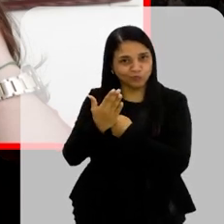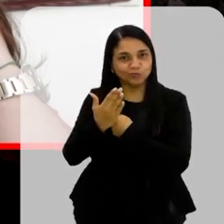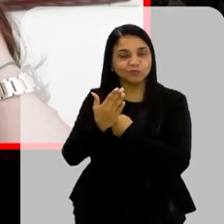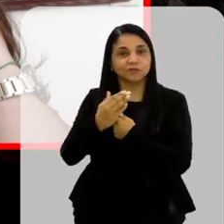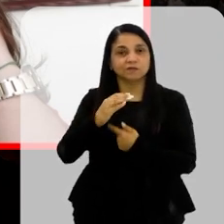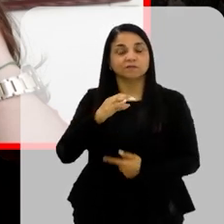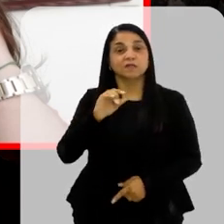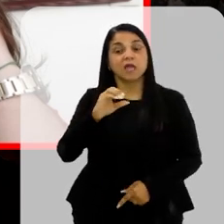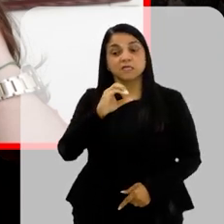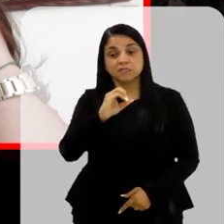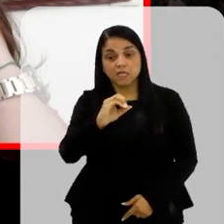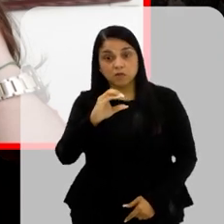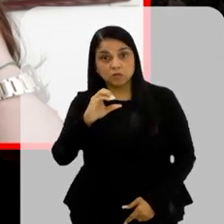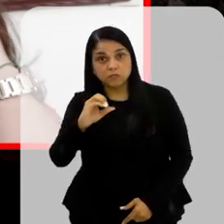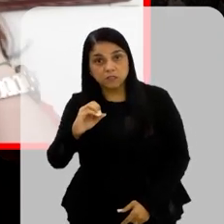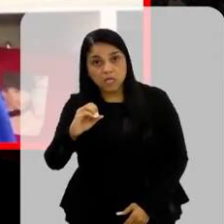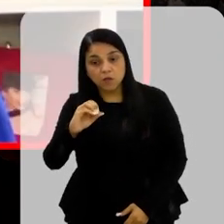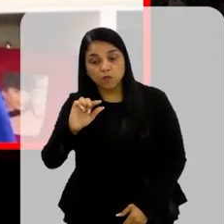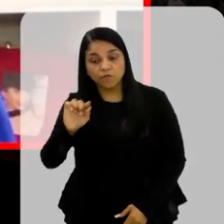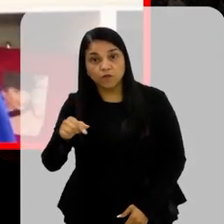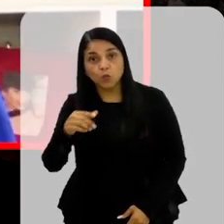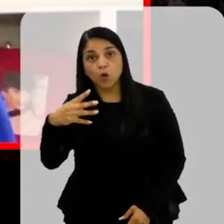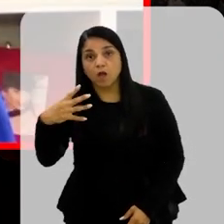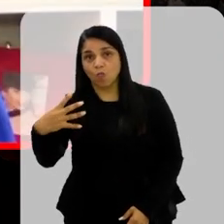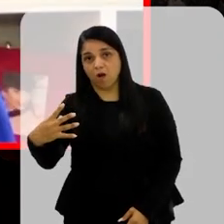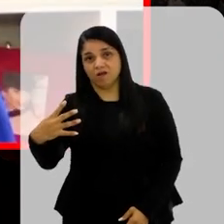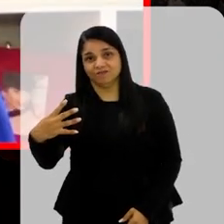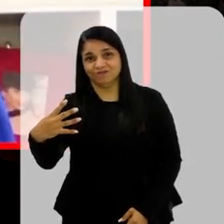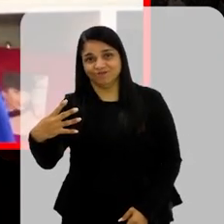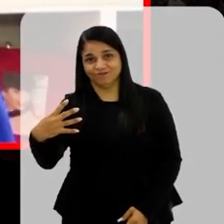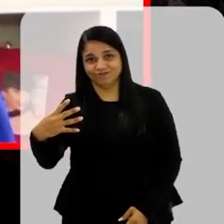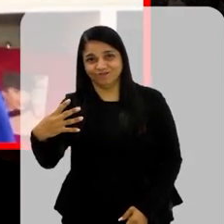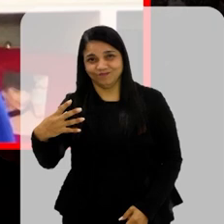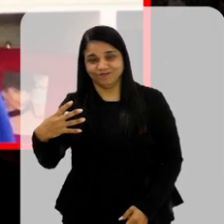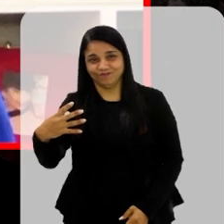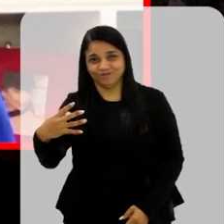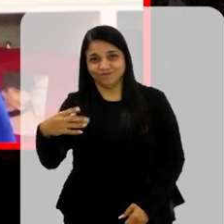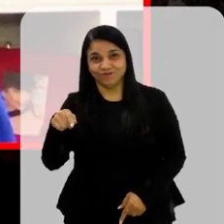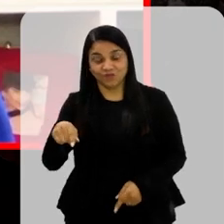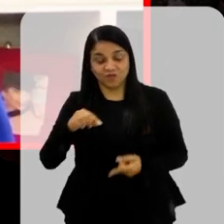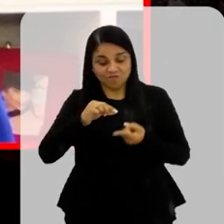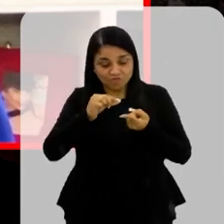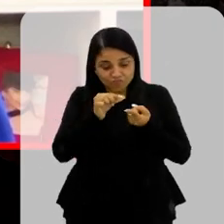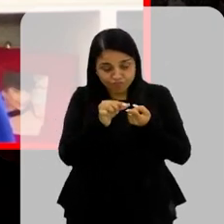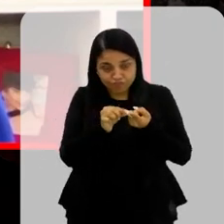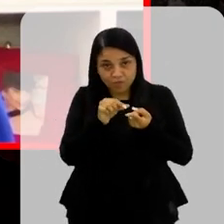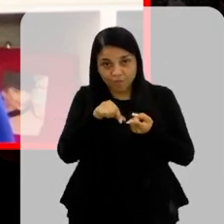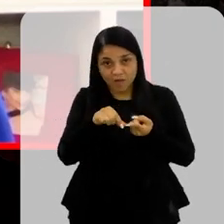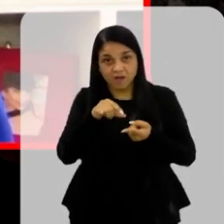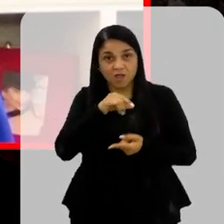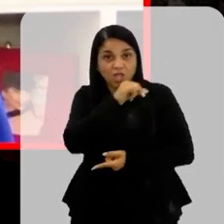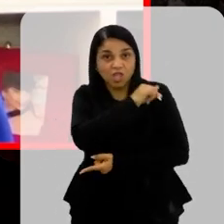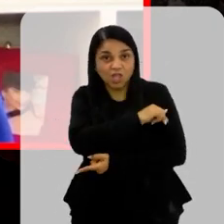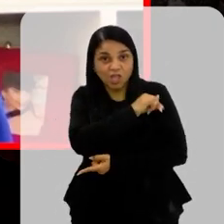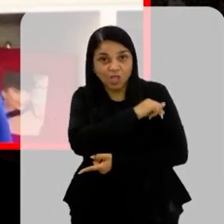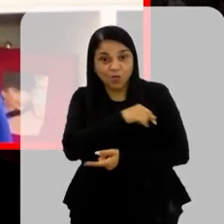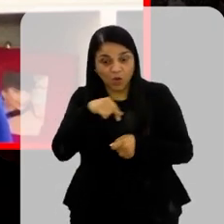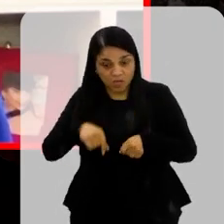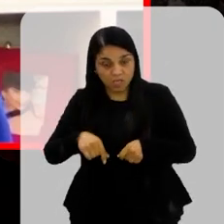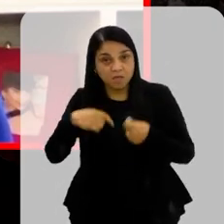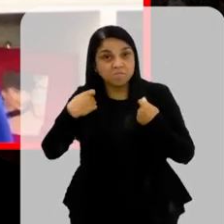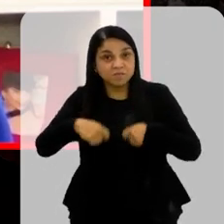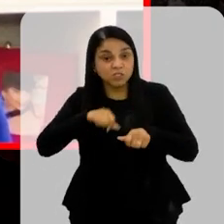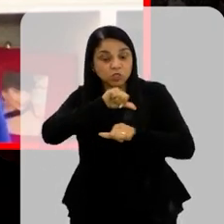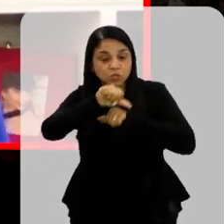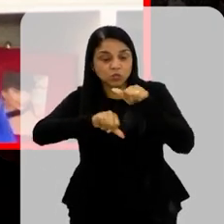Foi 0,04 Então assim É uma diferença mínima Esse aparelho Aqui do Rio Ele ainda tem um agravante Você tem que trocar